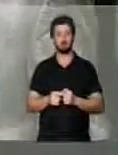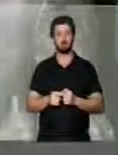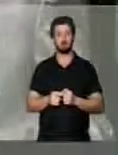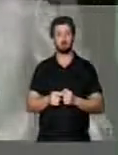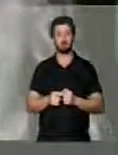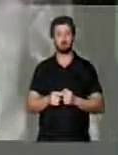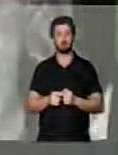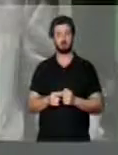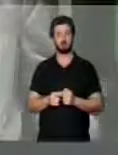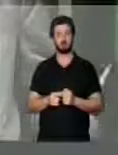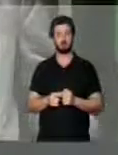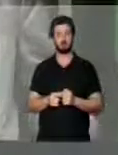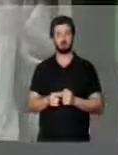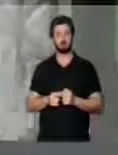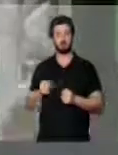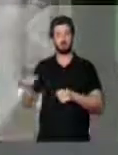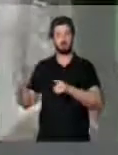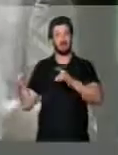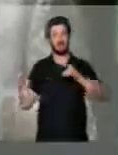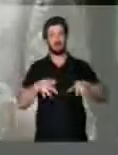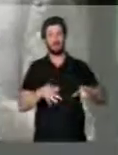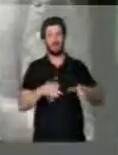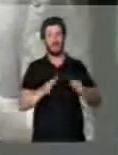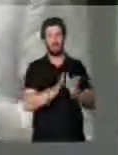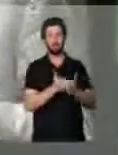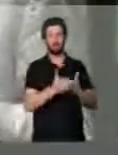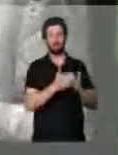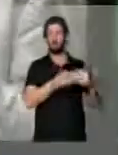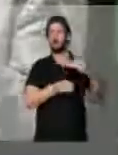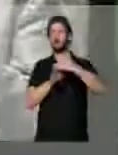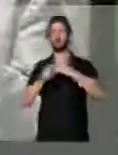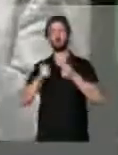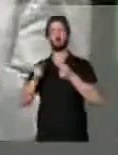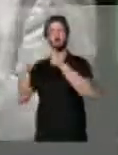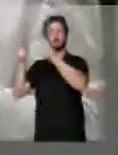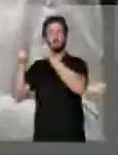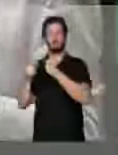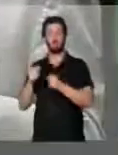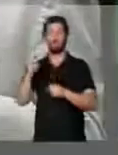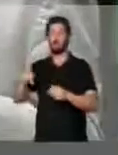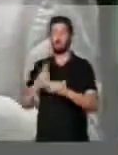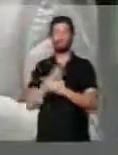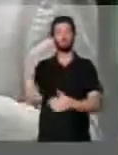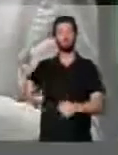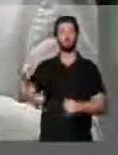ele abandonar a senzala e se meter na casa grande foi o seu grande erro.